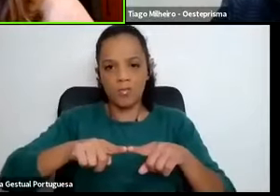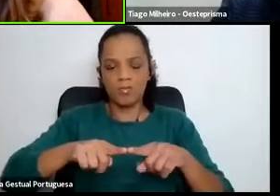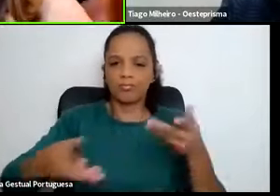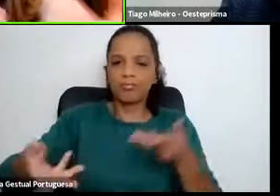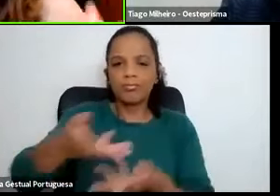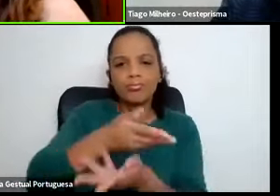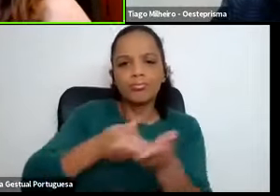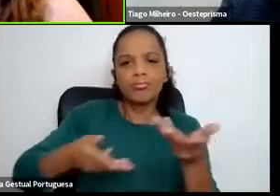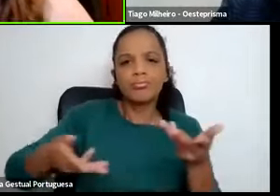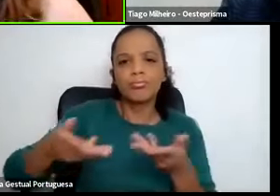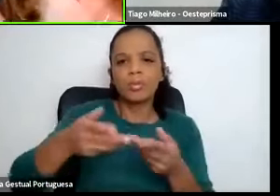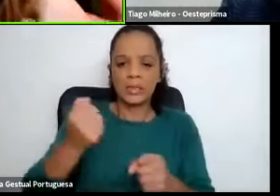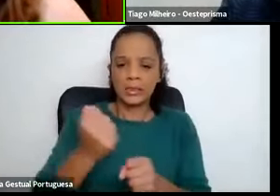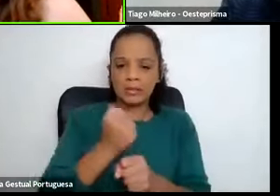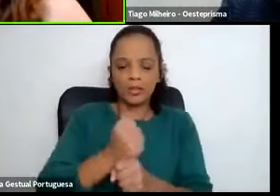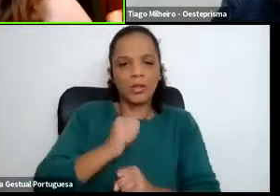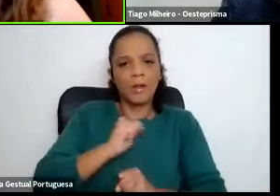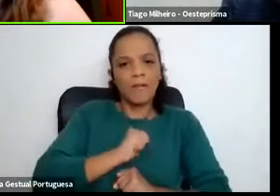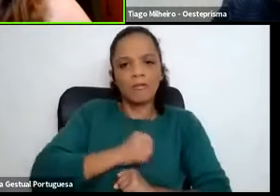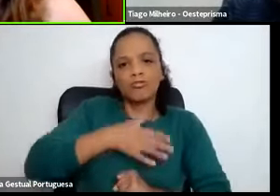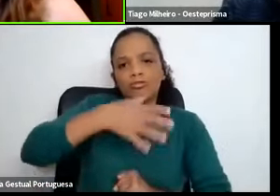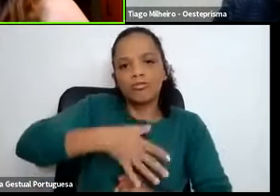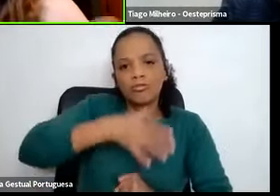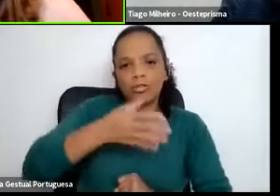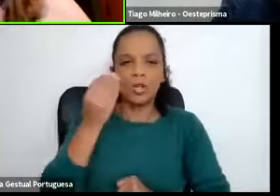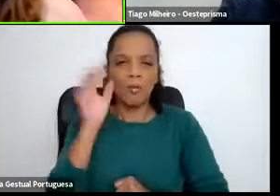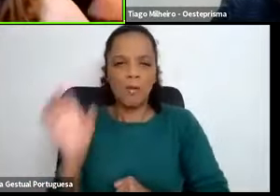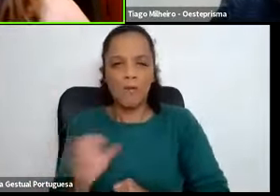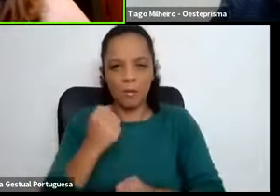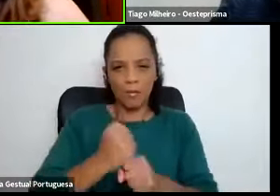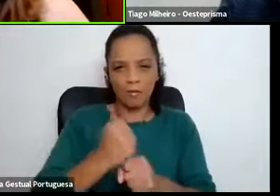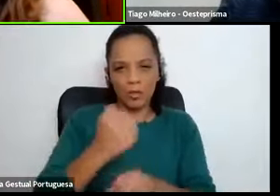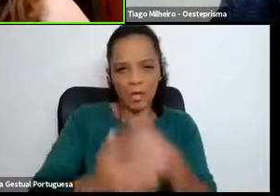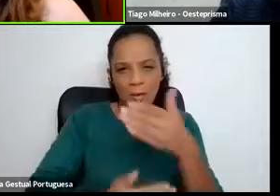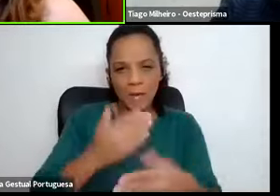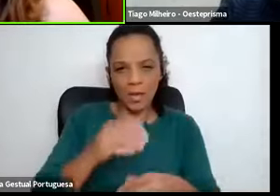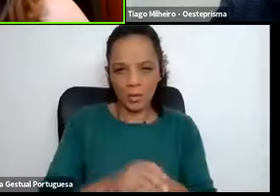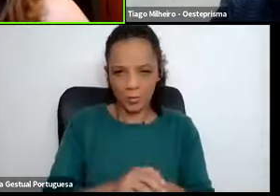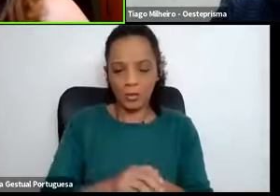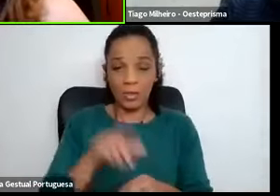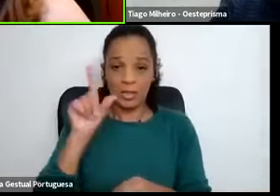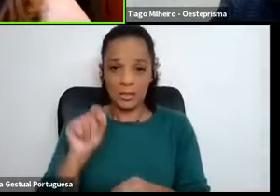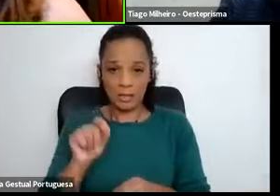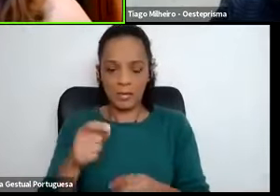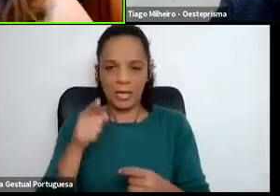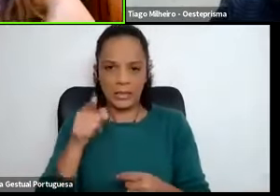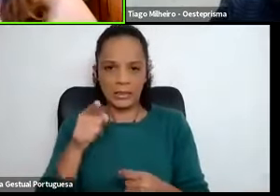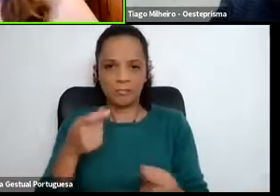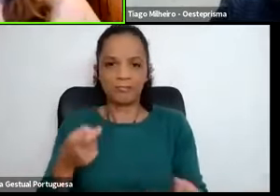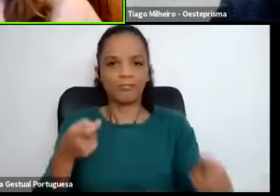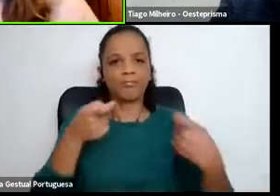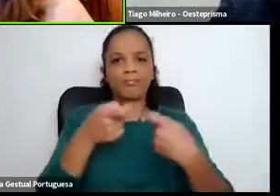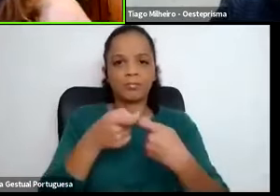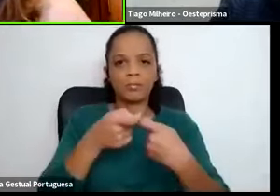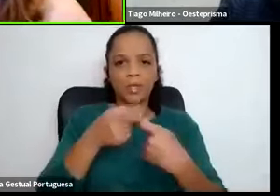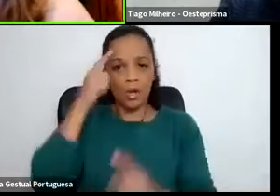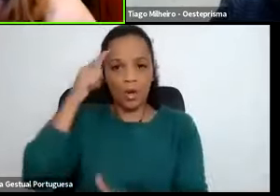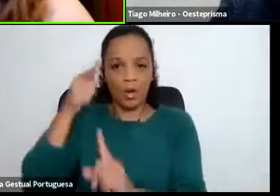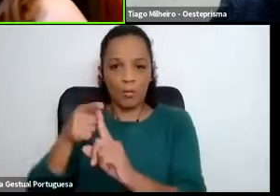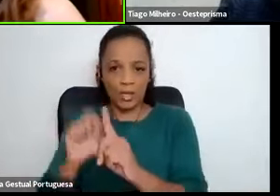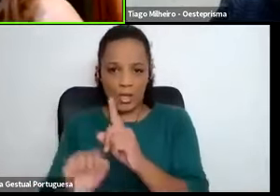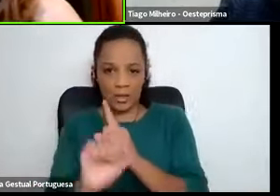o nosso serviço, o modo de funcionamento, penso que isso também então foi de encontro a qualquer um dos vossos